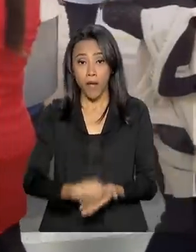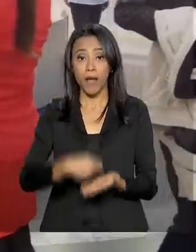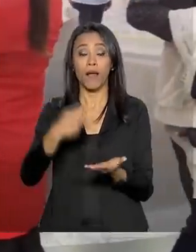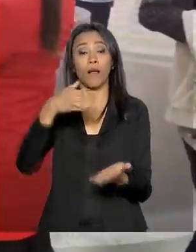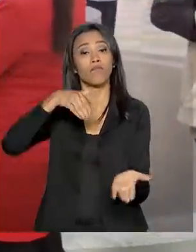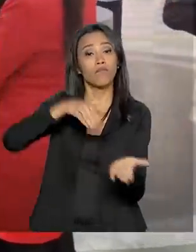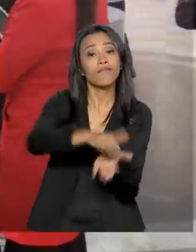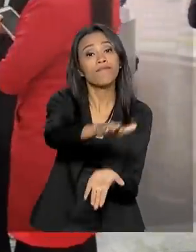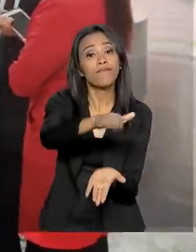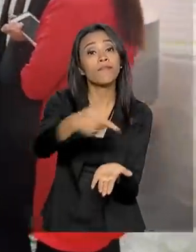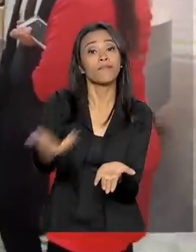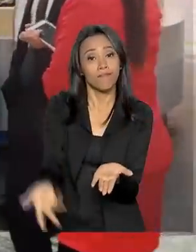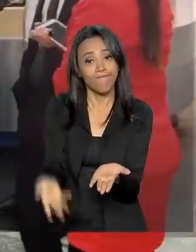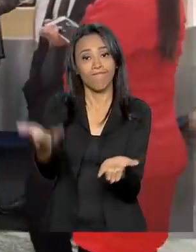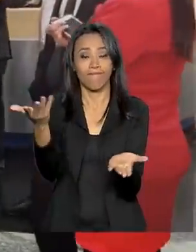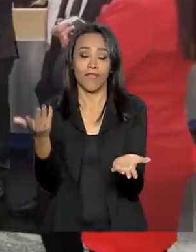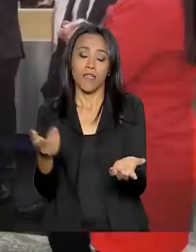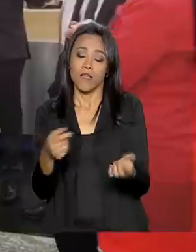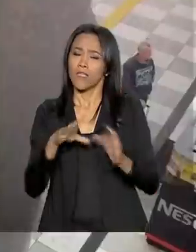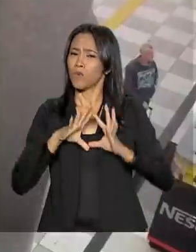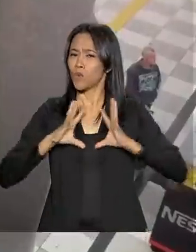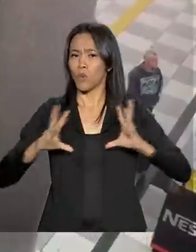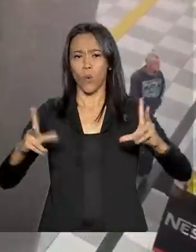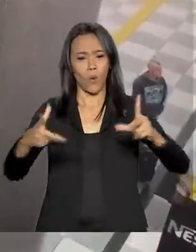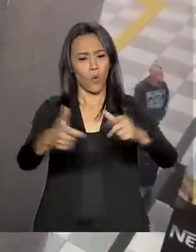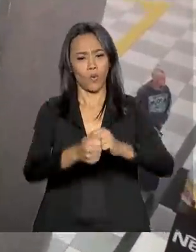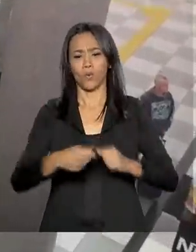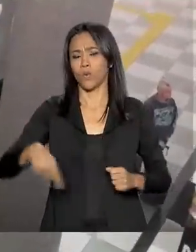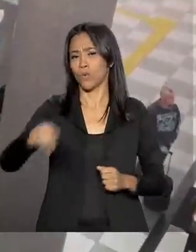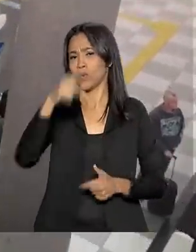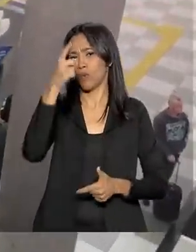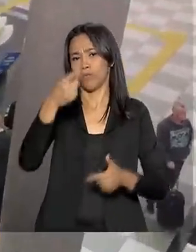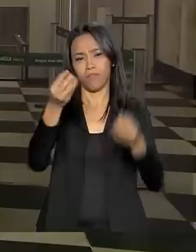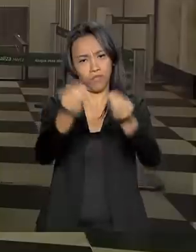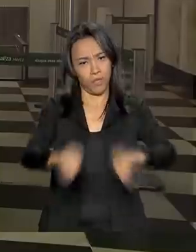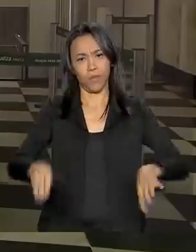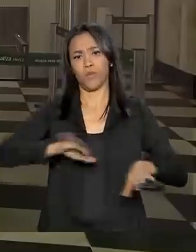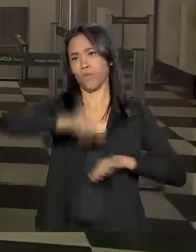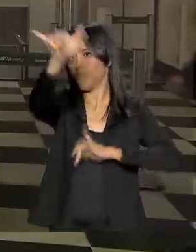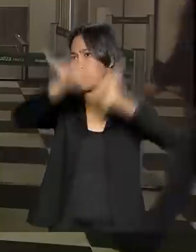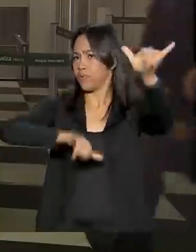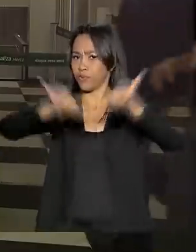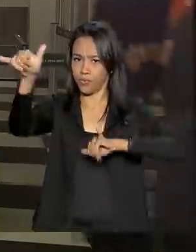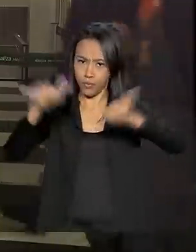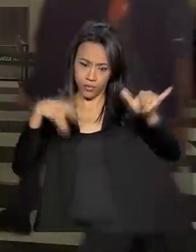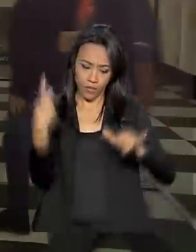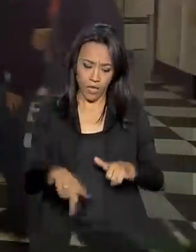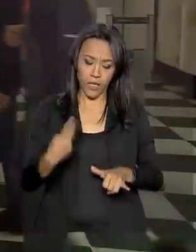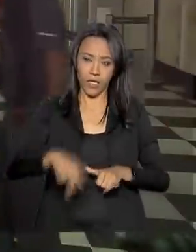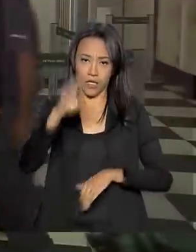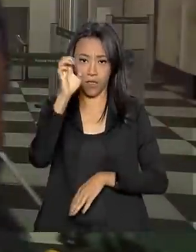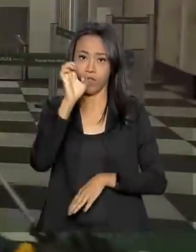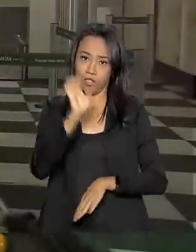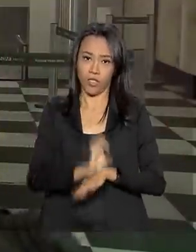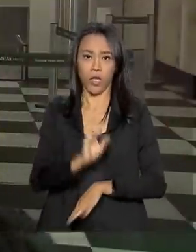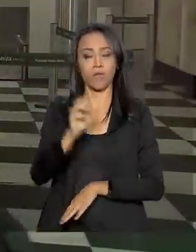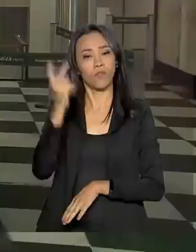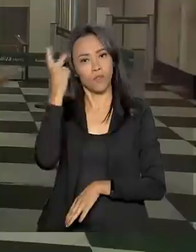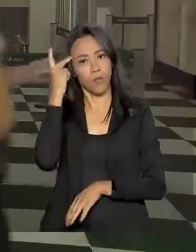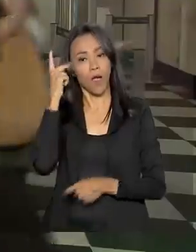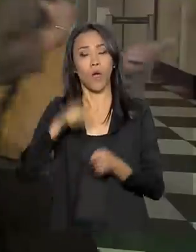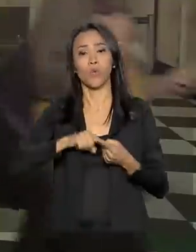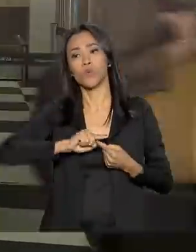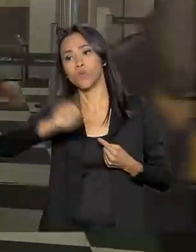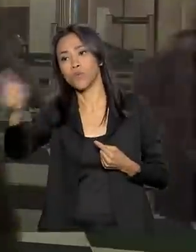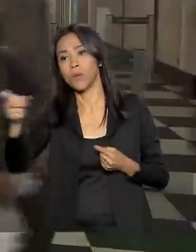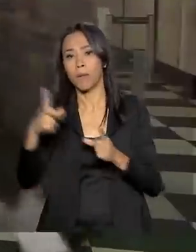demitidos. A greve afetou todos os voos da Avianca que saíam aqui de Congonhas com destino a Brasília e